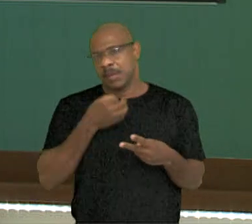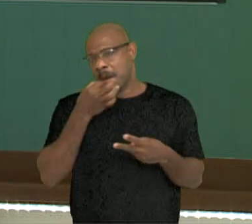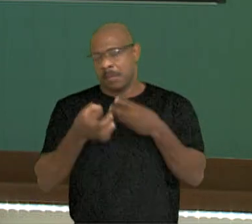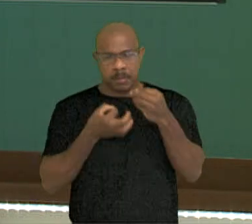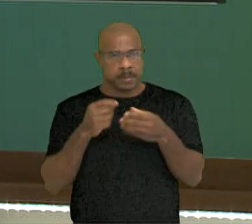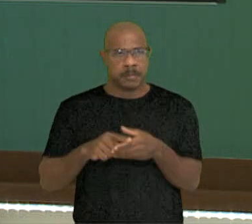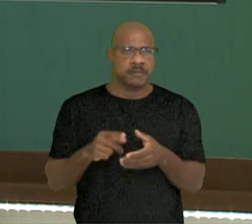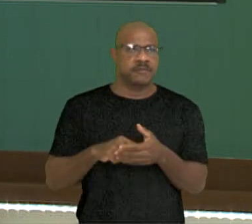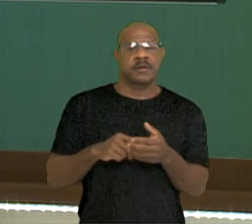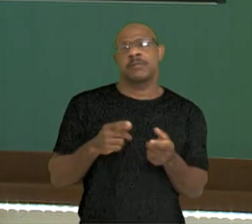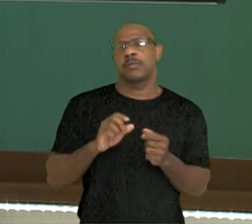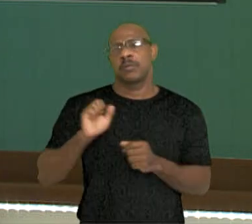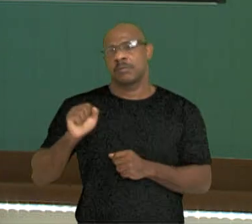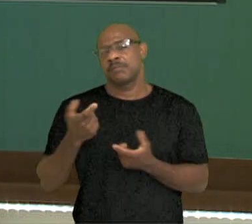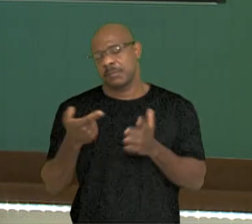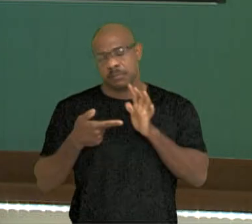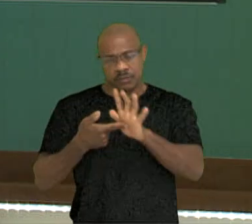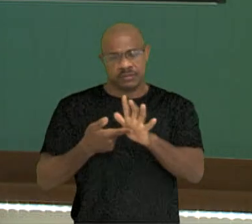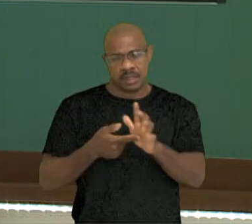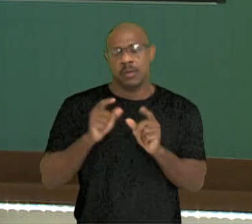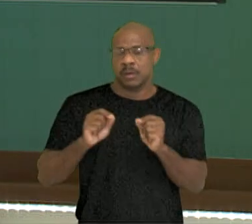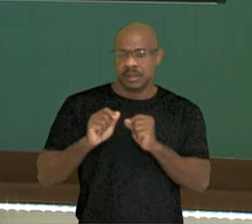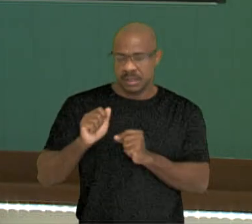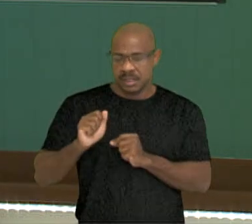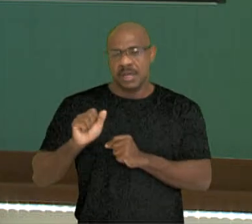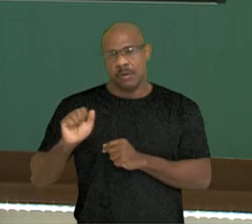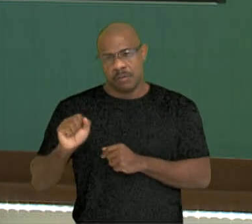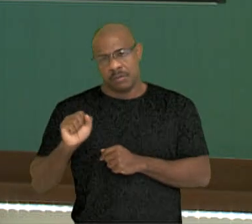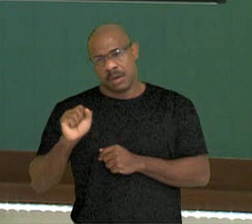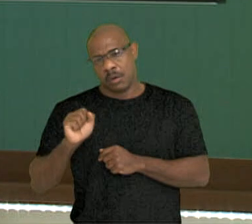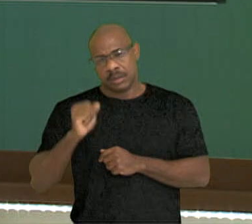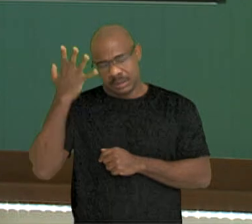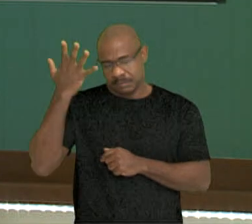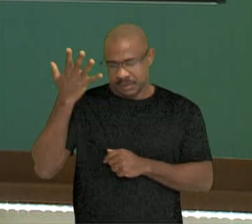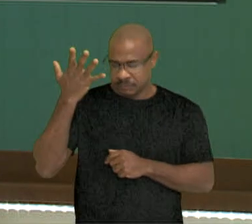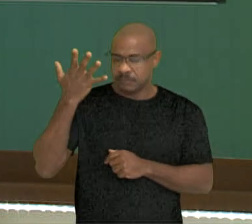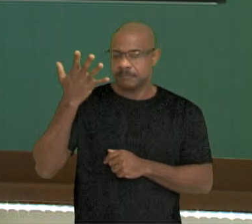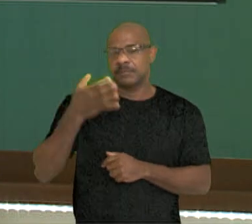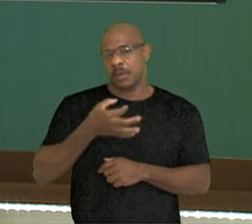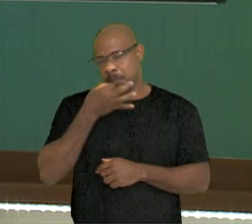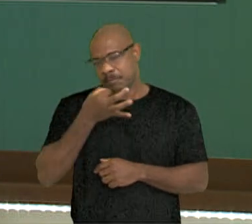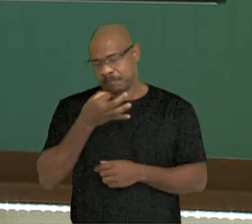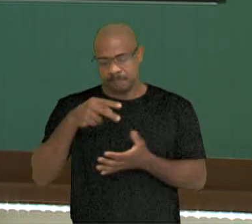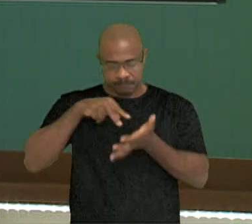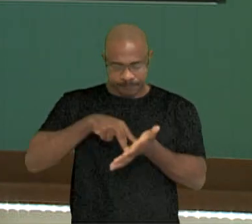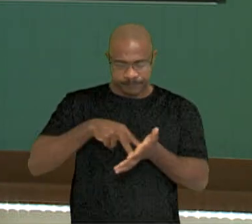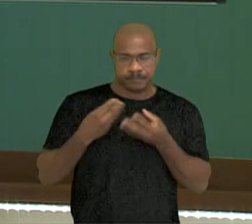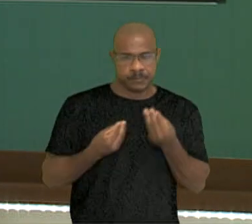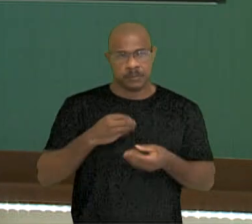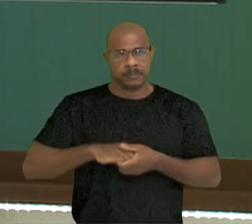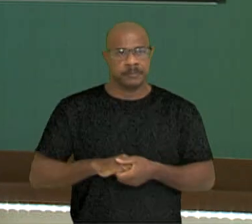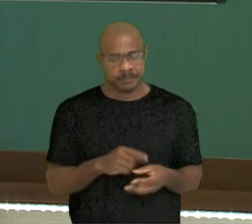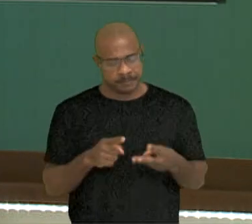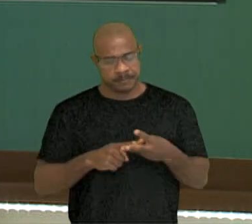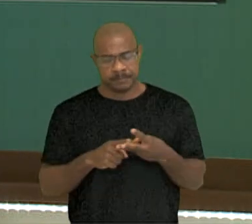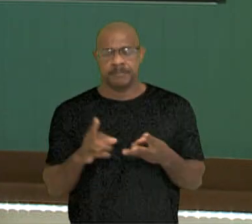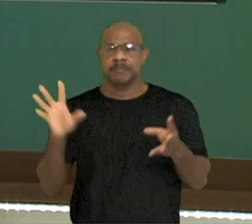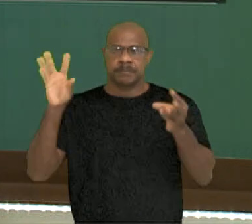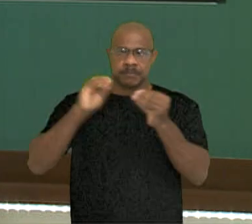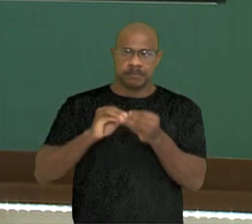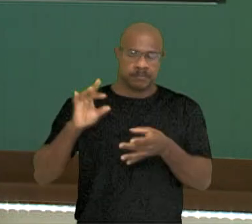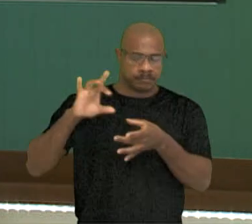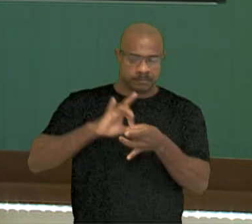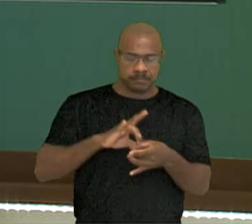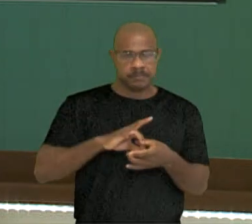colocar ali fatos que comprovem e que fortaleçam sua opinião. E a conclusão é um resumo das ideias